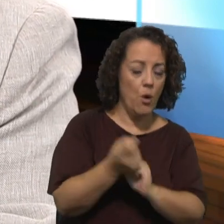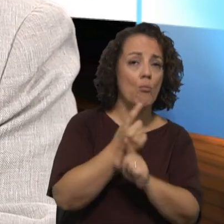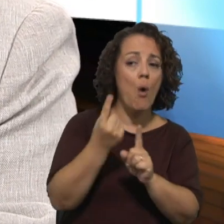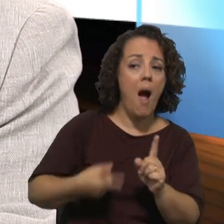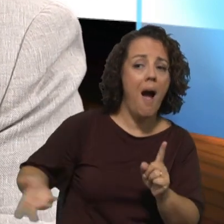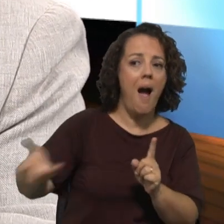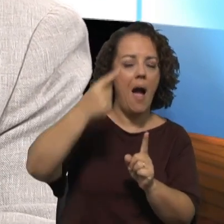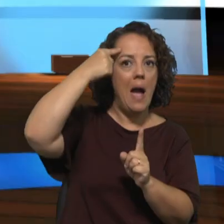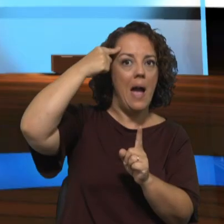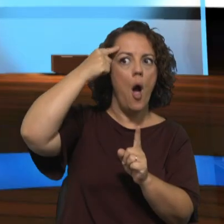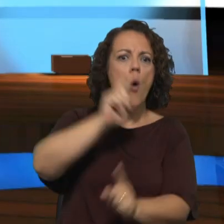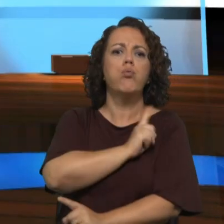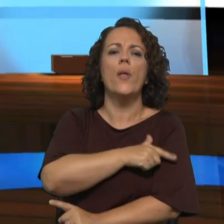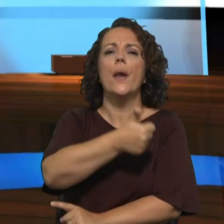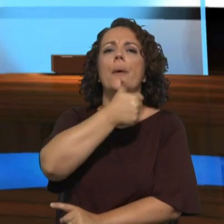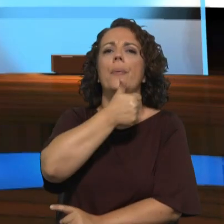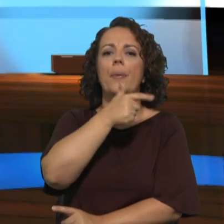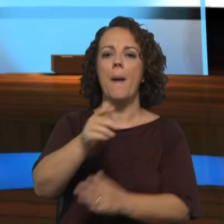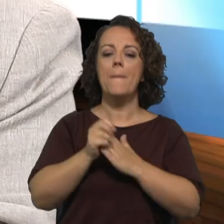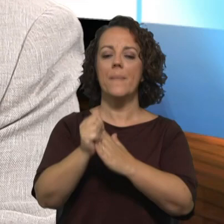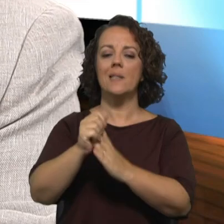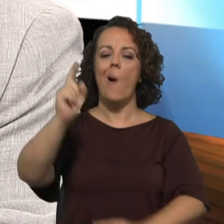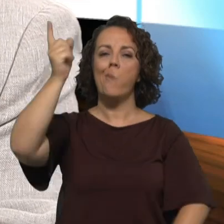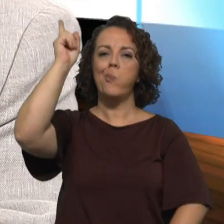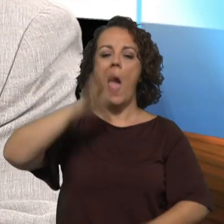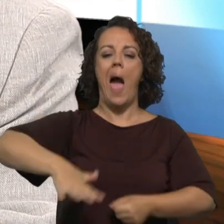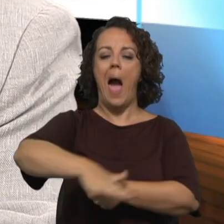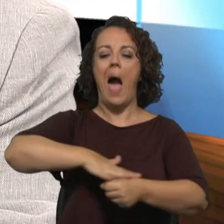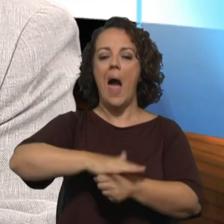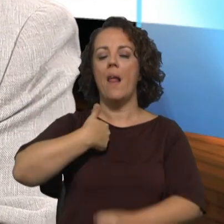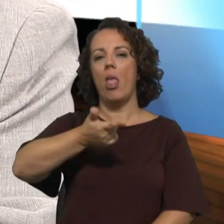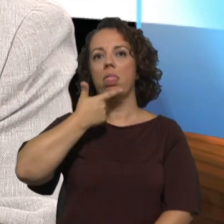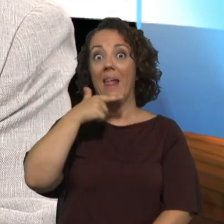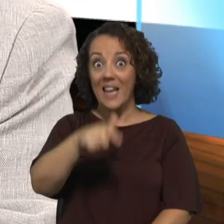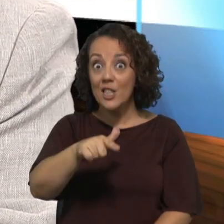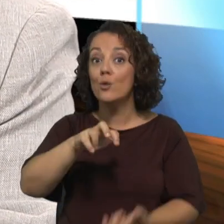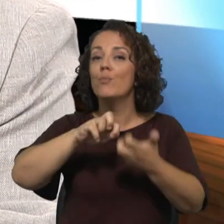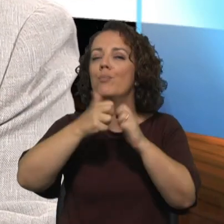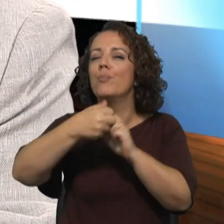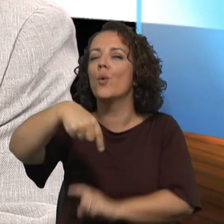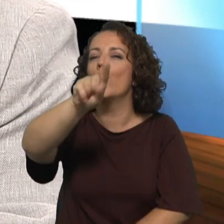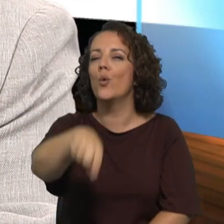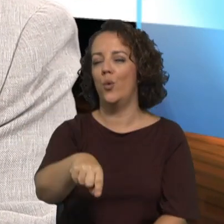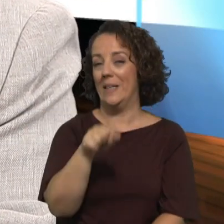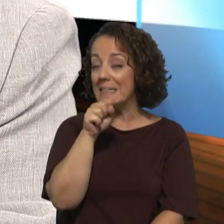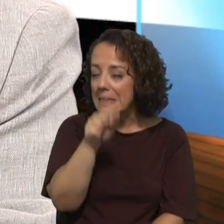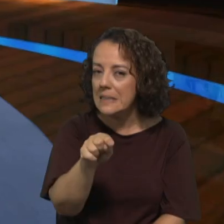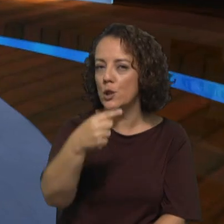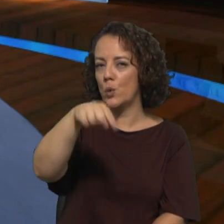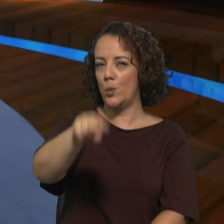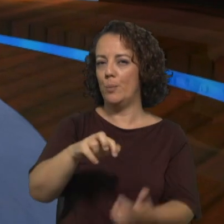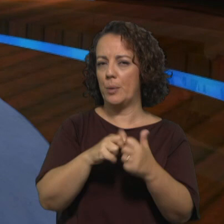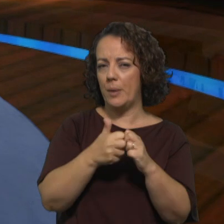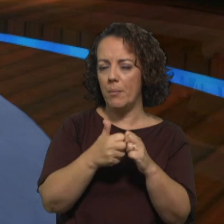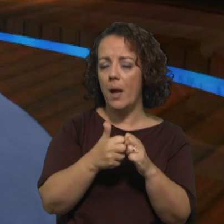questão do poder e dos ministérios de liderança. Esse, do meu ponto de vista, é que é o ECO Central. É que é o nó da questão. Tudo o